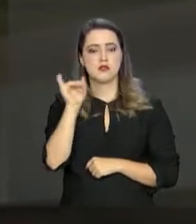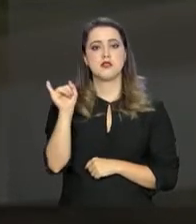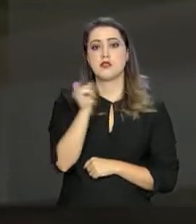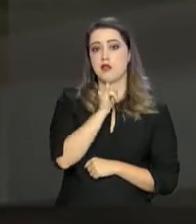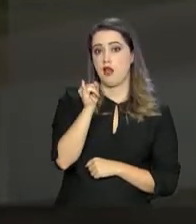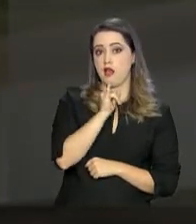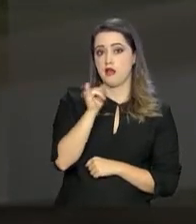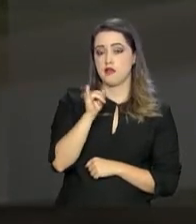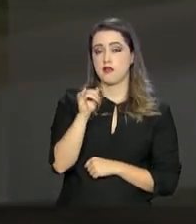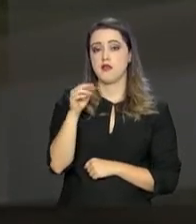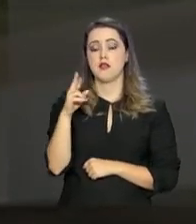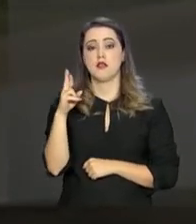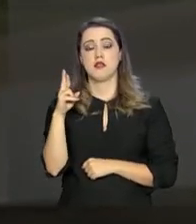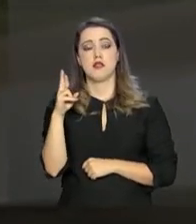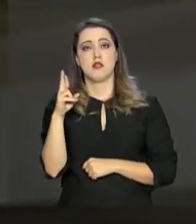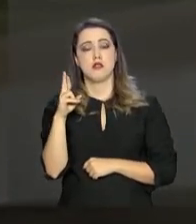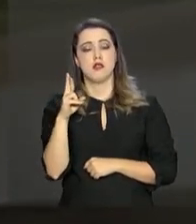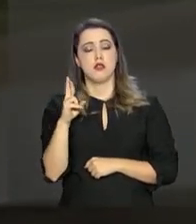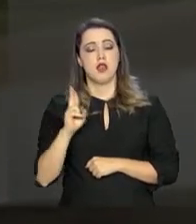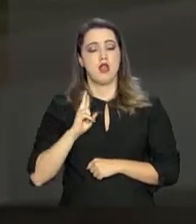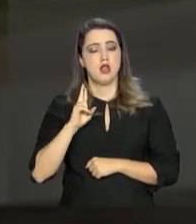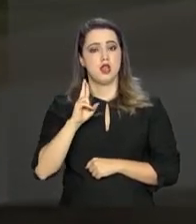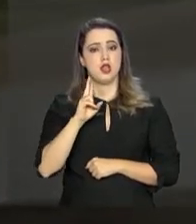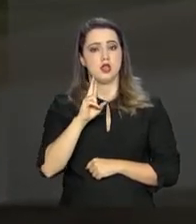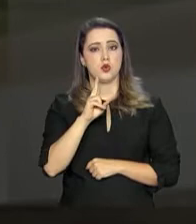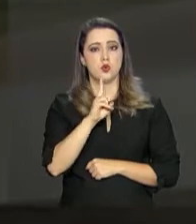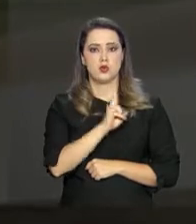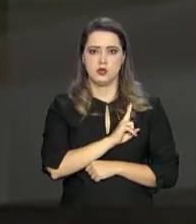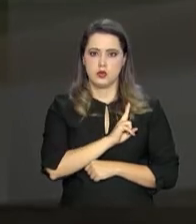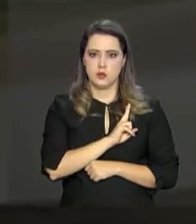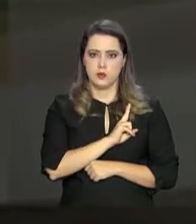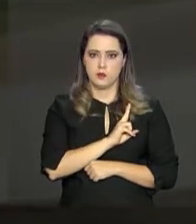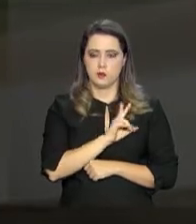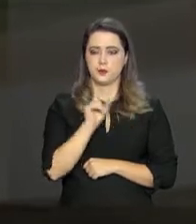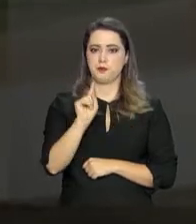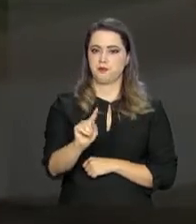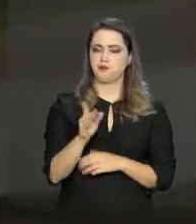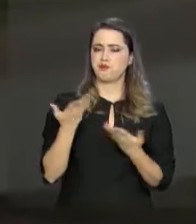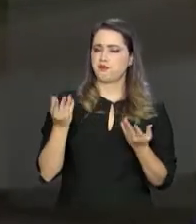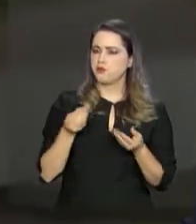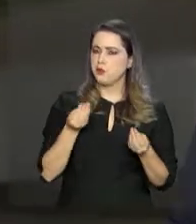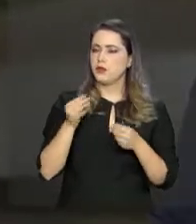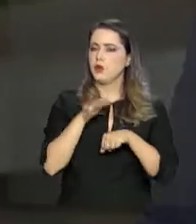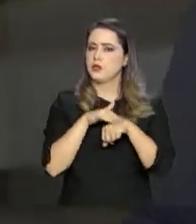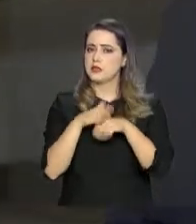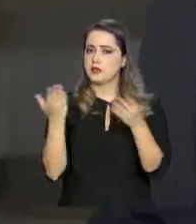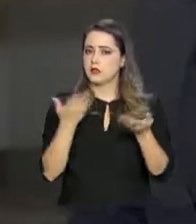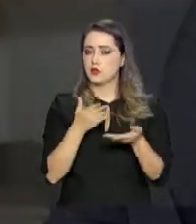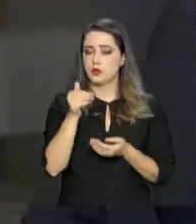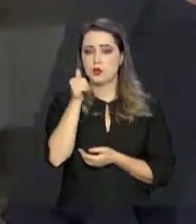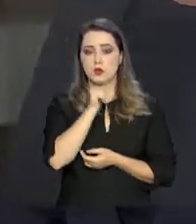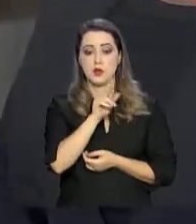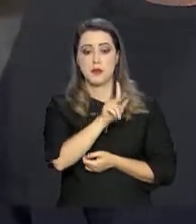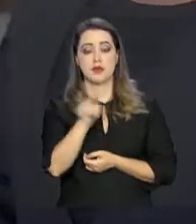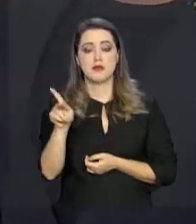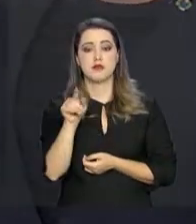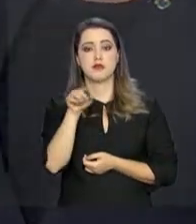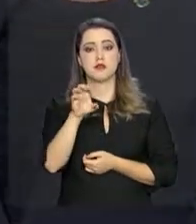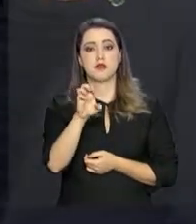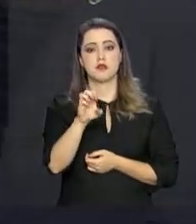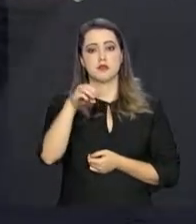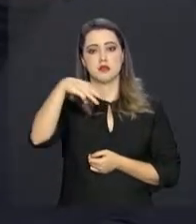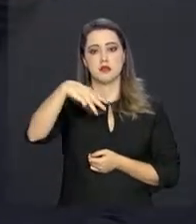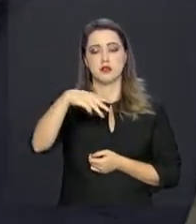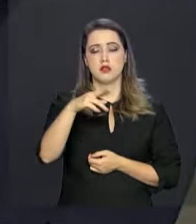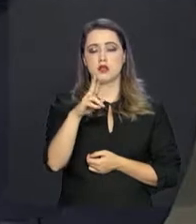Itália e Reino Unido. Para falar sobre esse tema, eu converso com a presidente da Embrator, Tete Bezerra. Boa